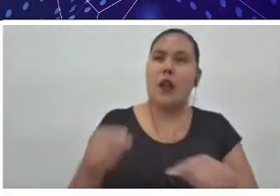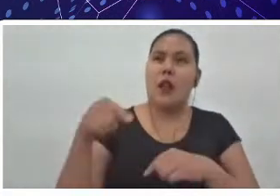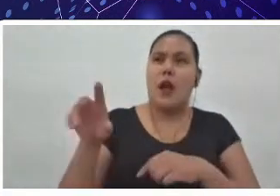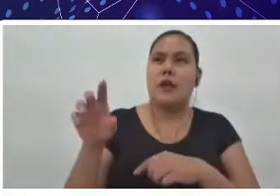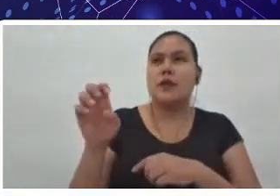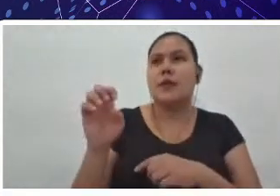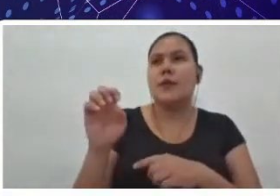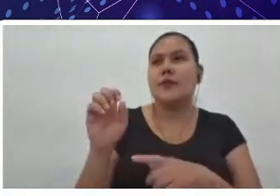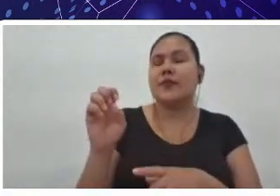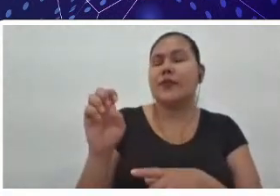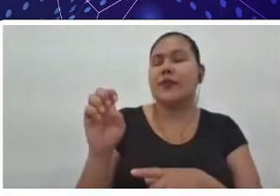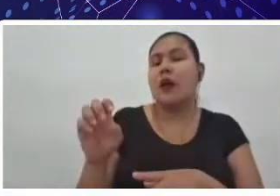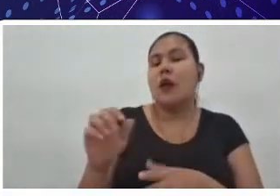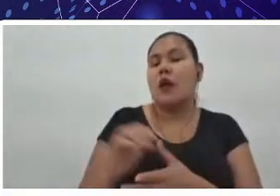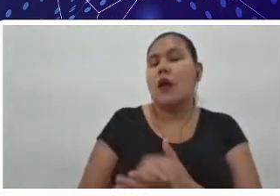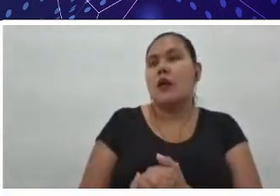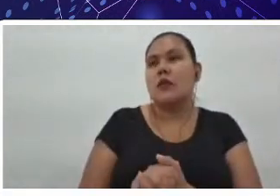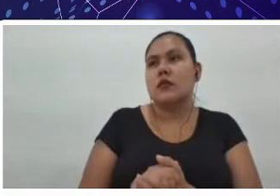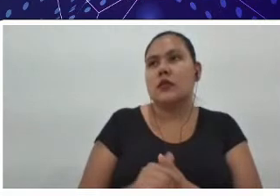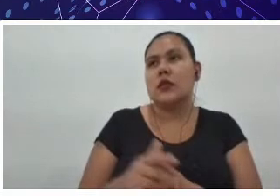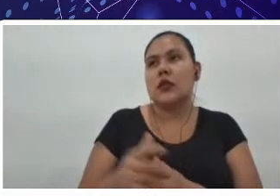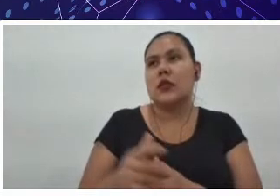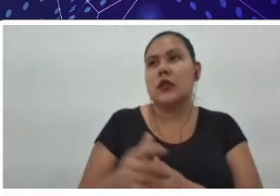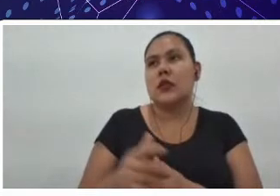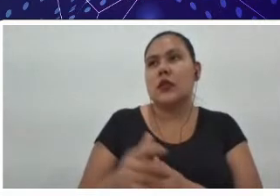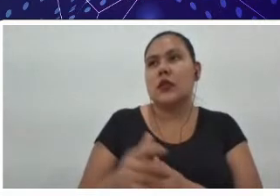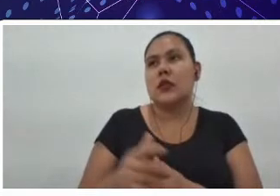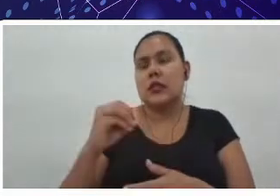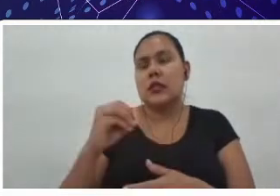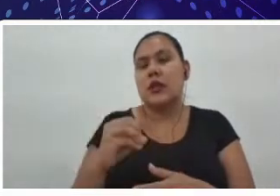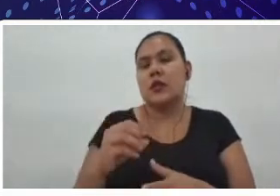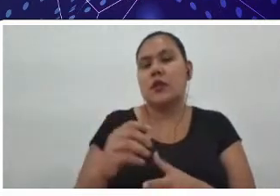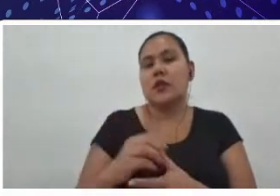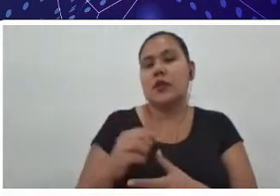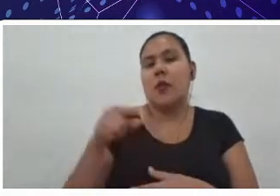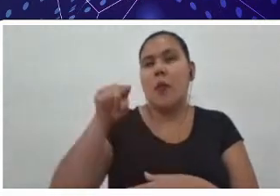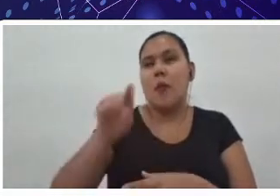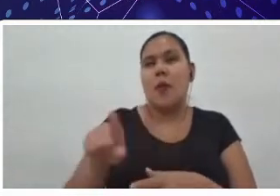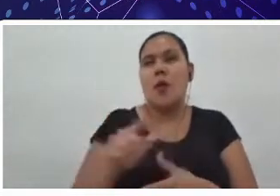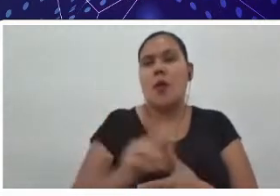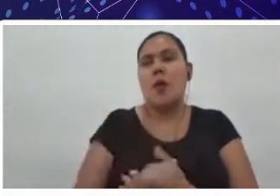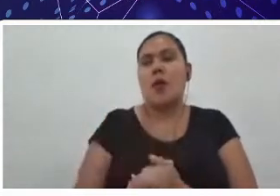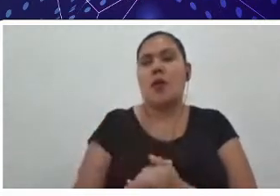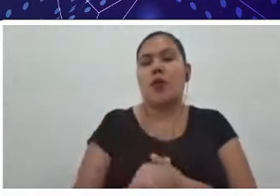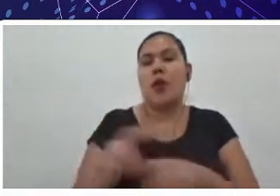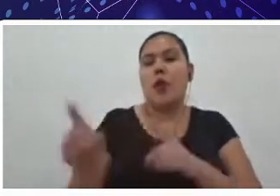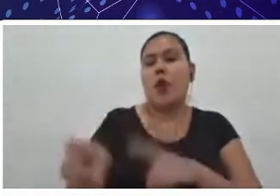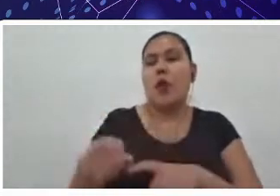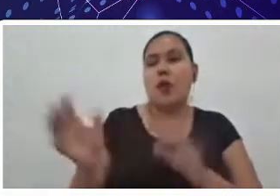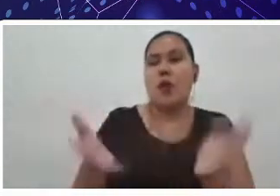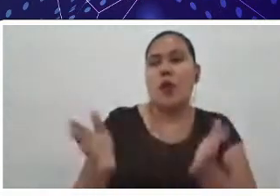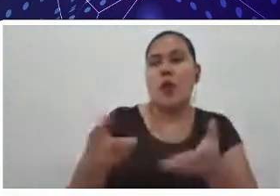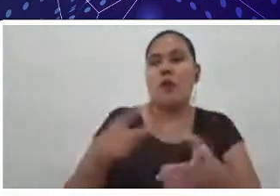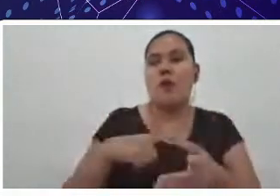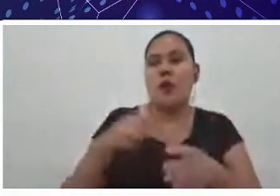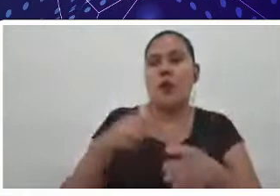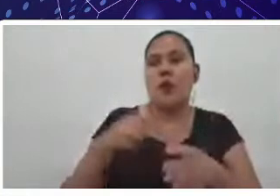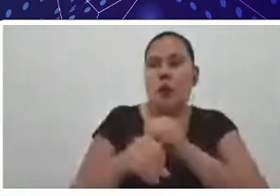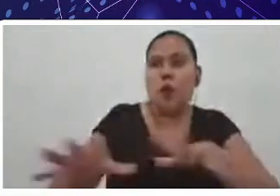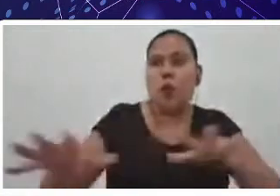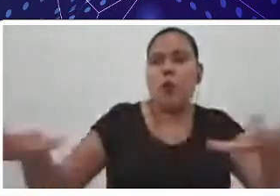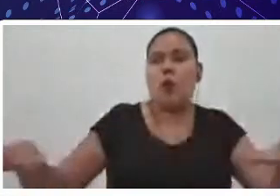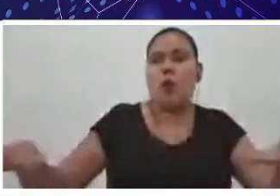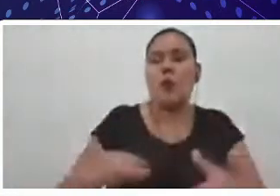semana em sistema de integração avícola, e agora vai ter uma expansão maior ainda. então, só pegando